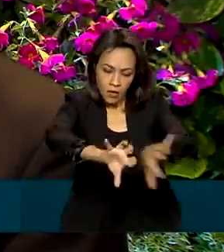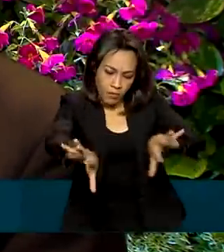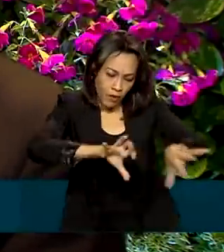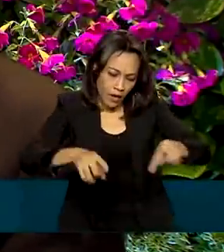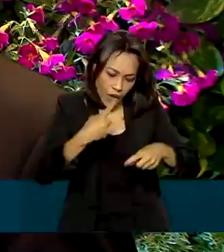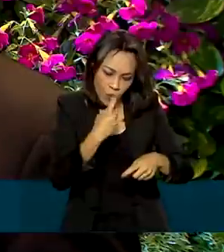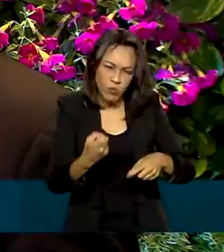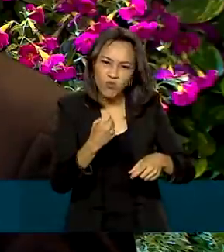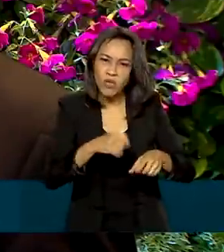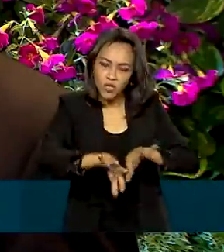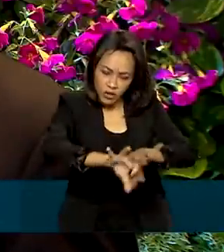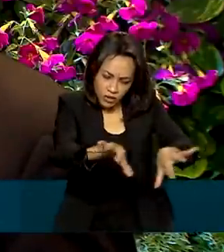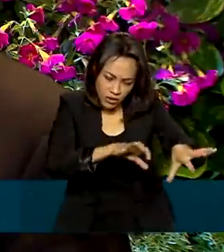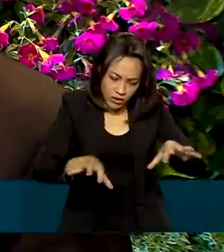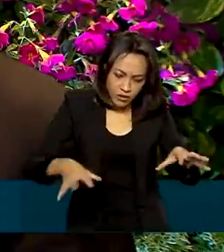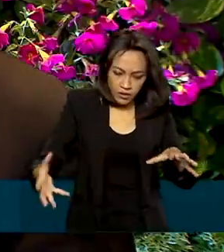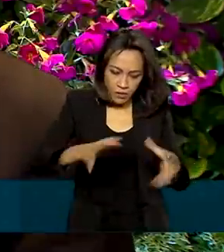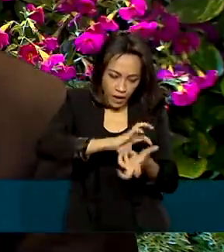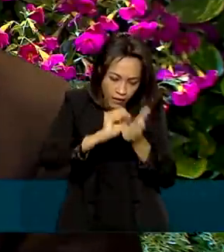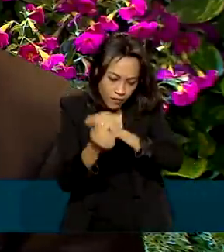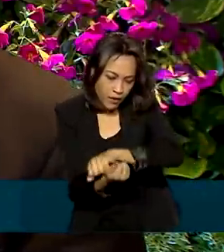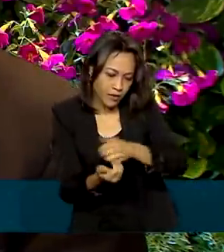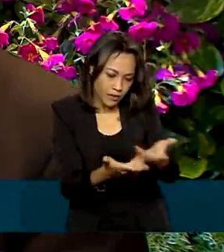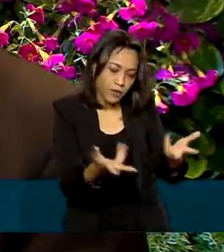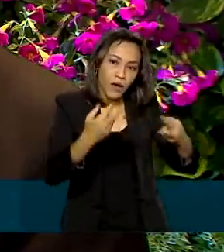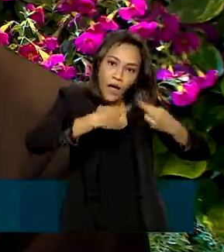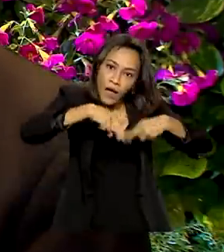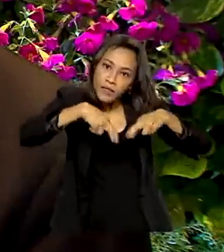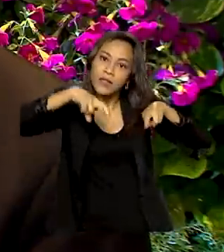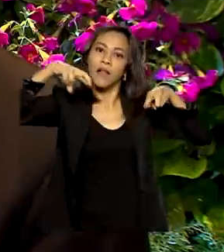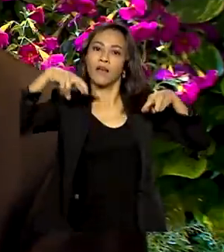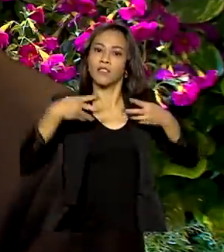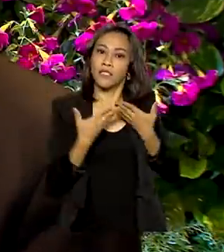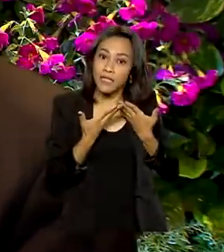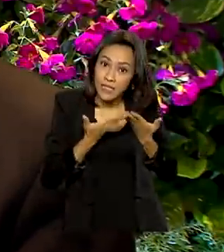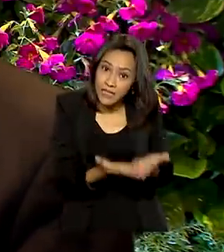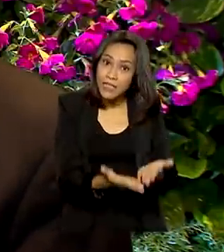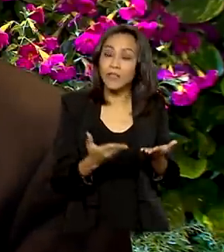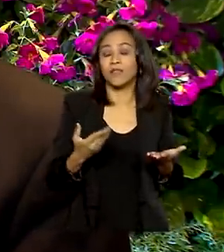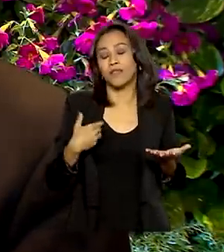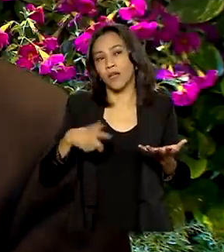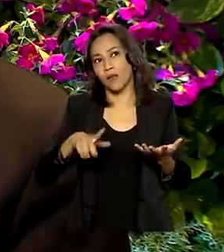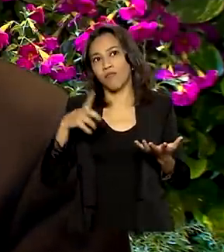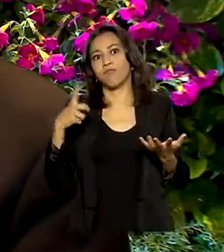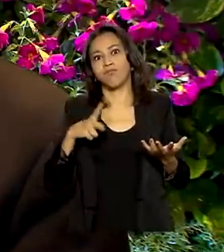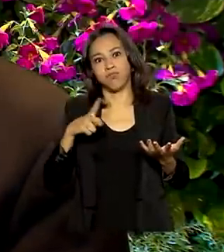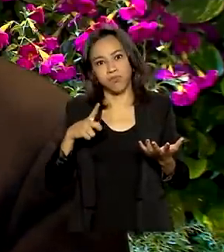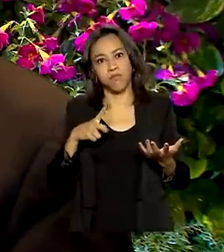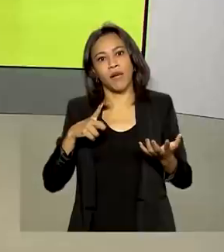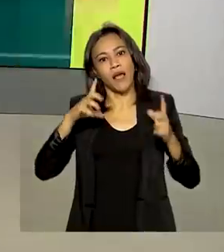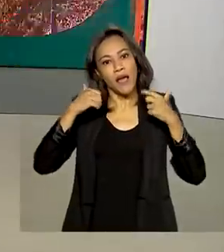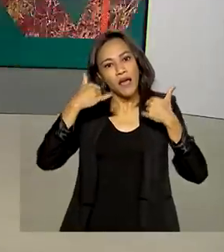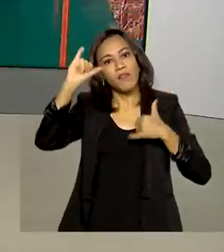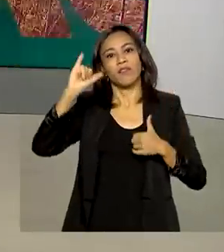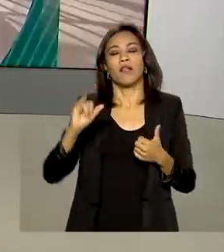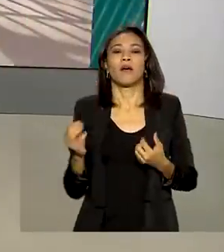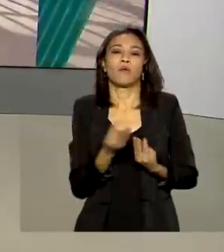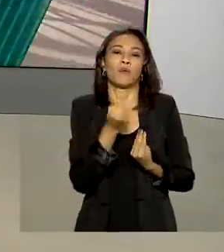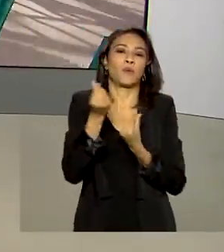da logística reversa. E a reciclagem, por si só, também tem um grande potencial para redução da emissão de gases de efeito estufa.